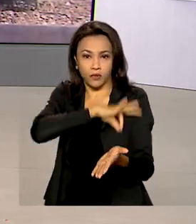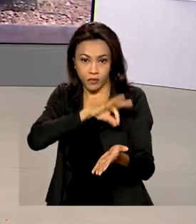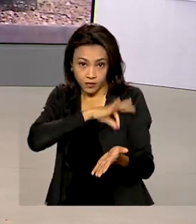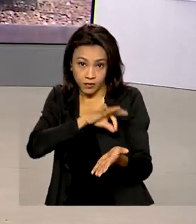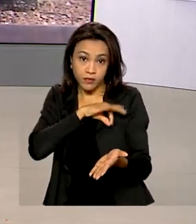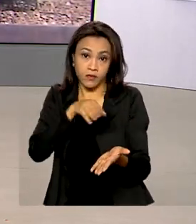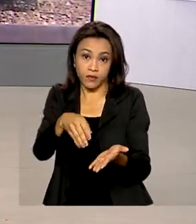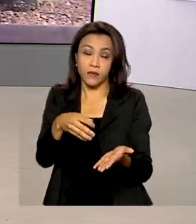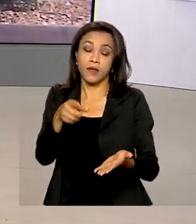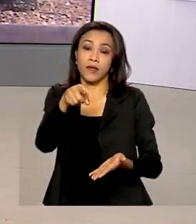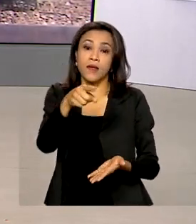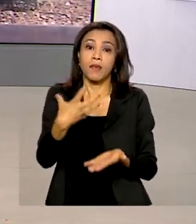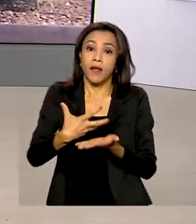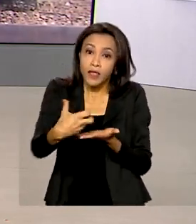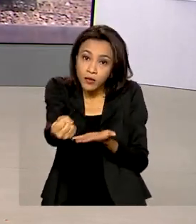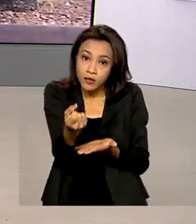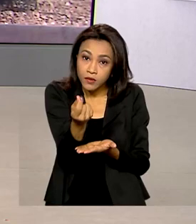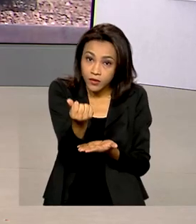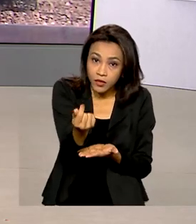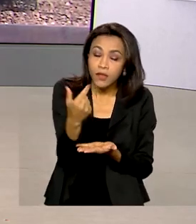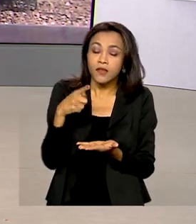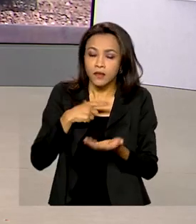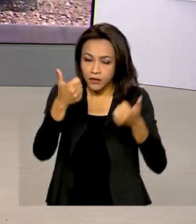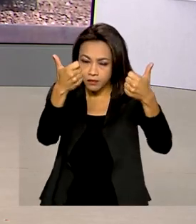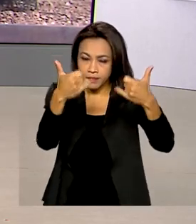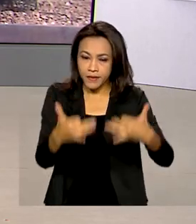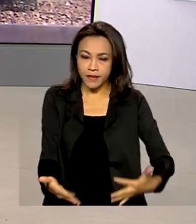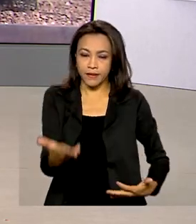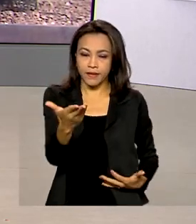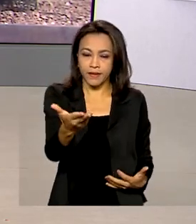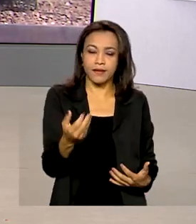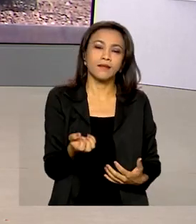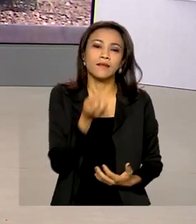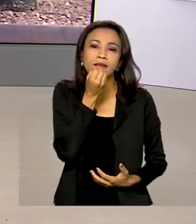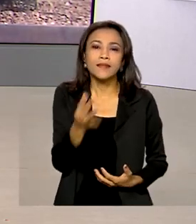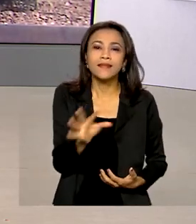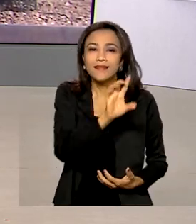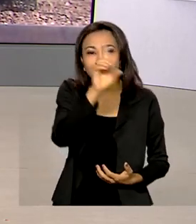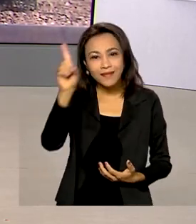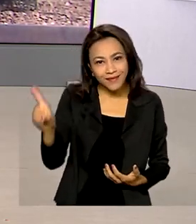repórter Glauco de Queiroz, que traz os detalhes pra gente. Bom dia, Glauco.